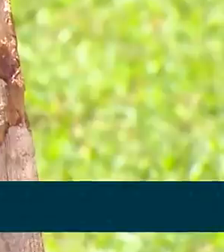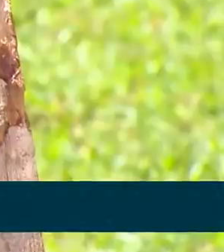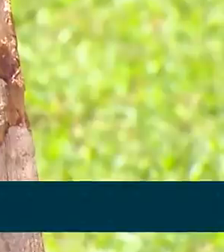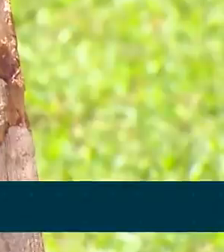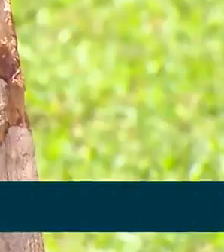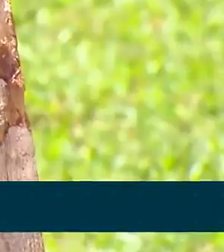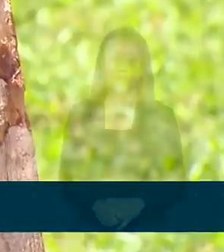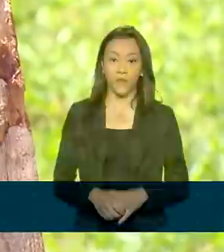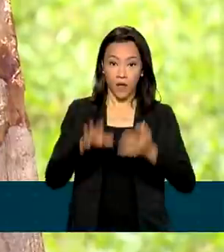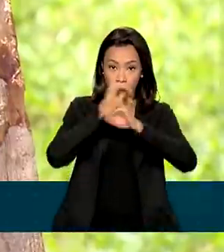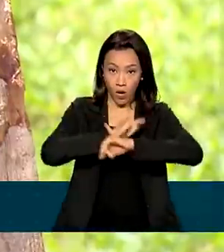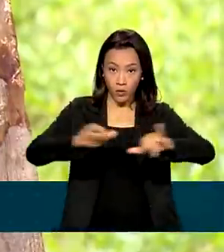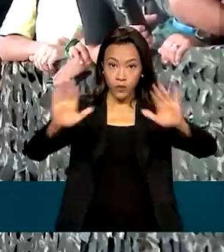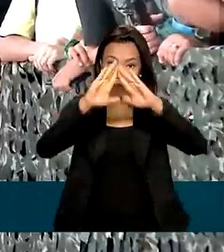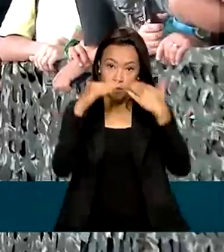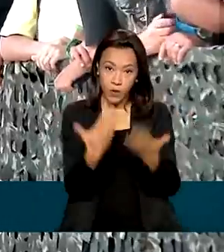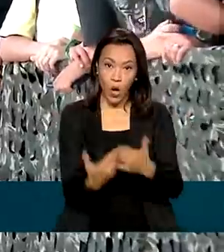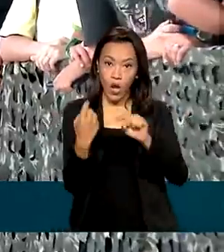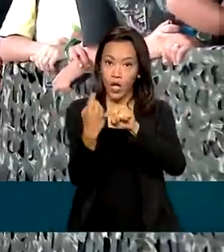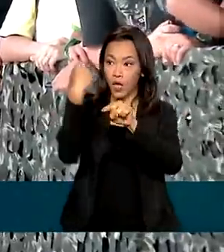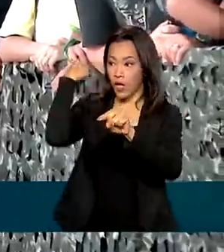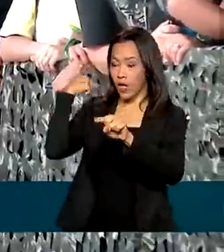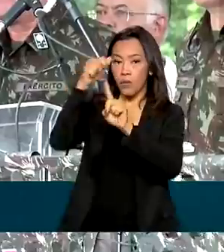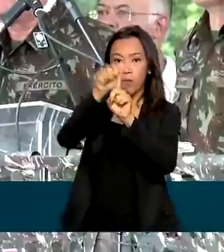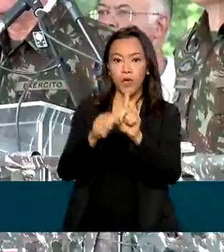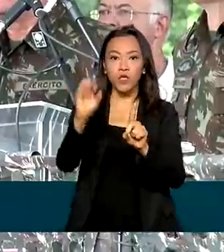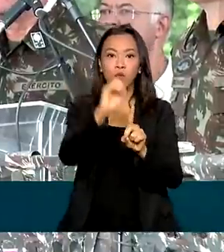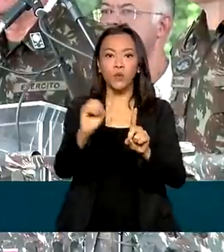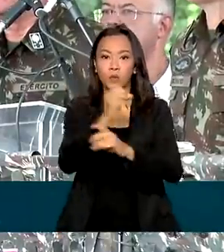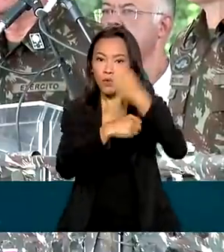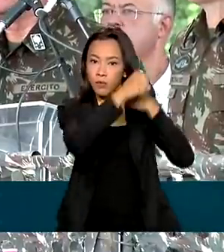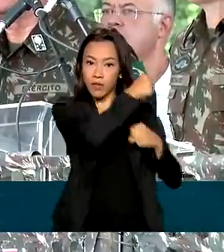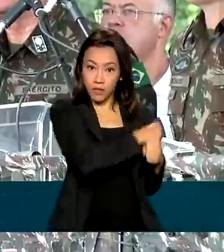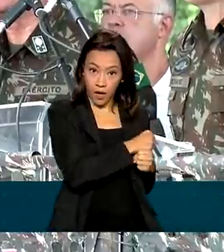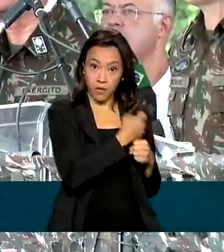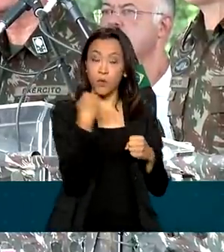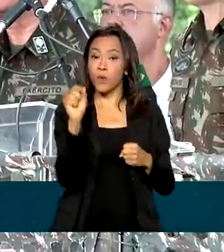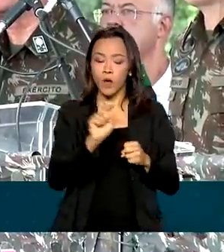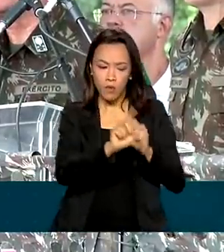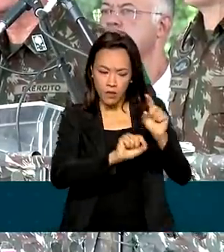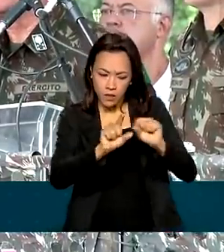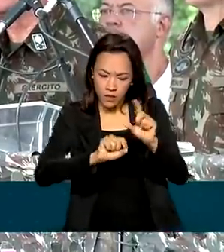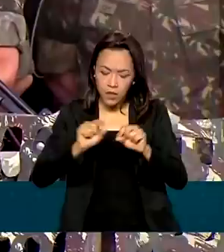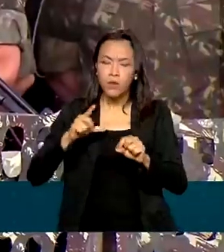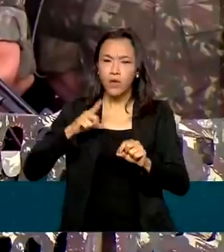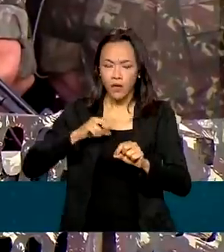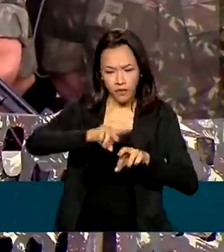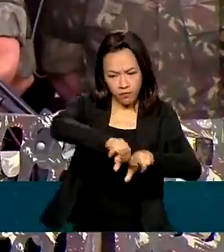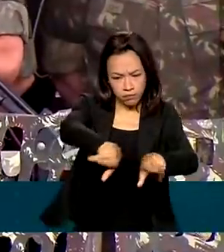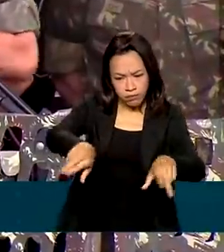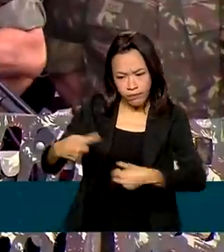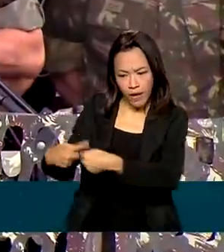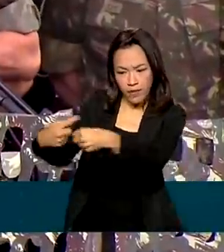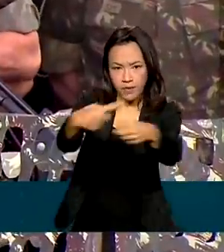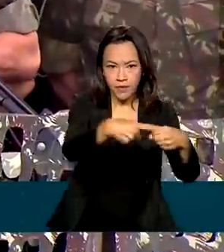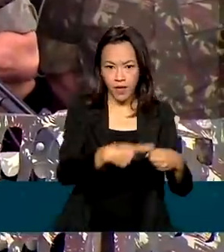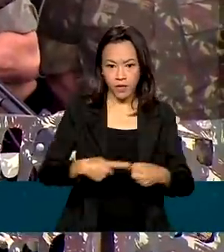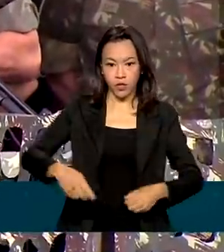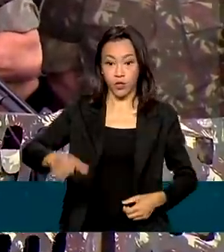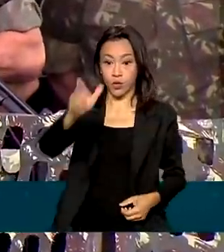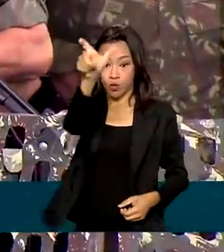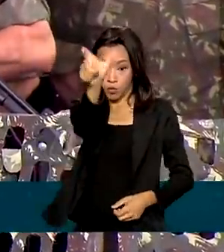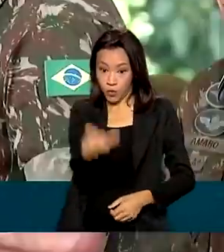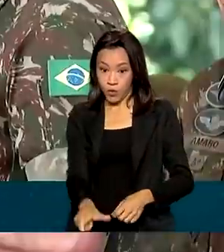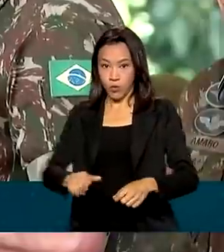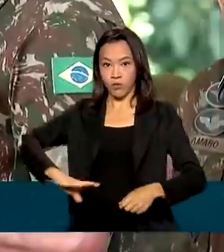O anúncio da escola foi feito em outubro do ano passado, depois de uma seleção que reuniu outras cidades. O comandante do Exército,